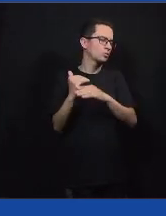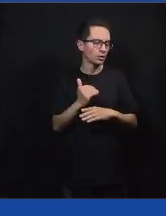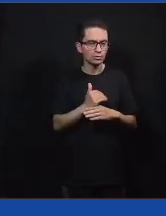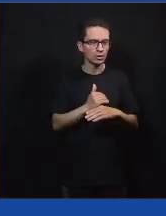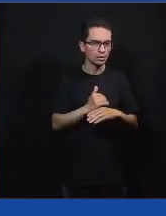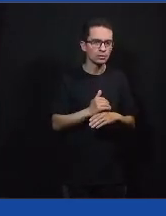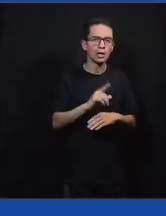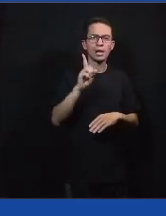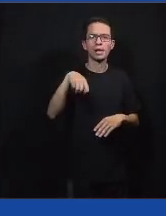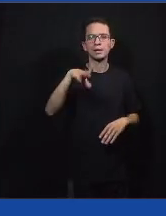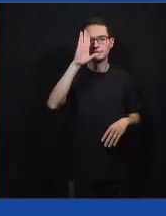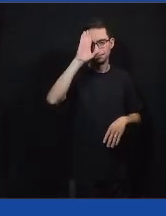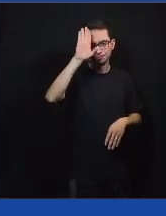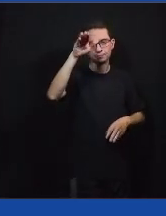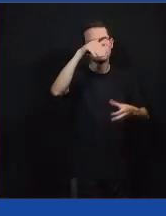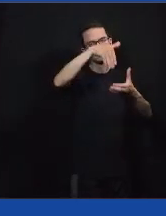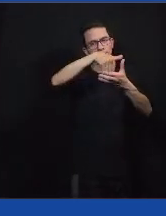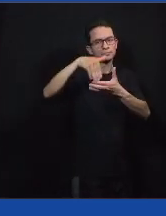democracia.